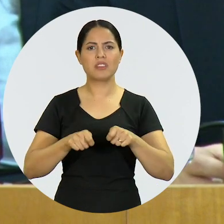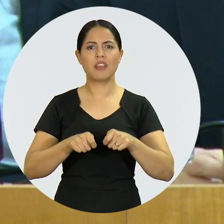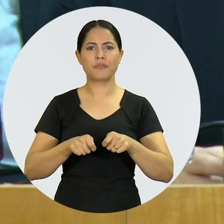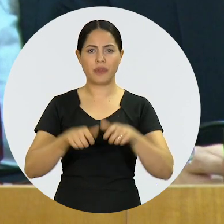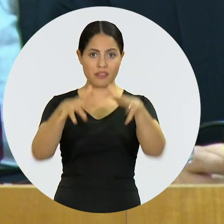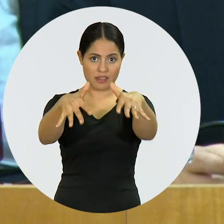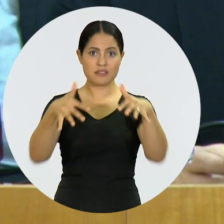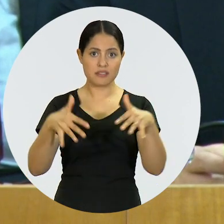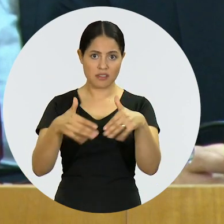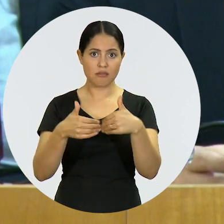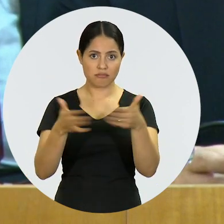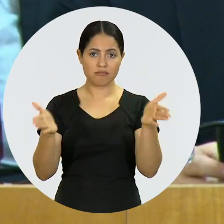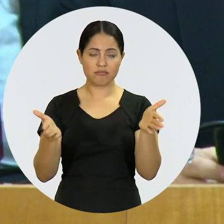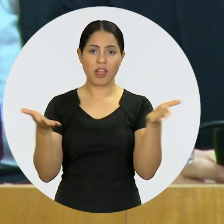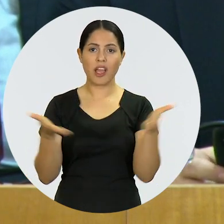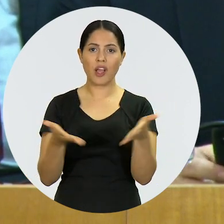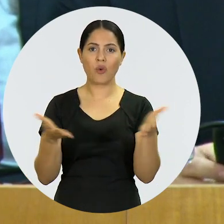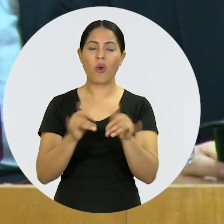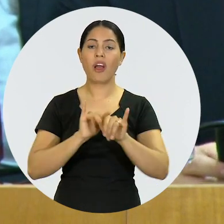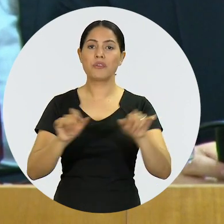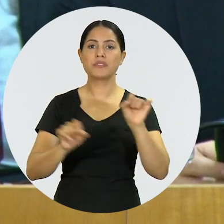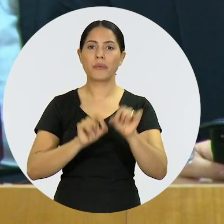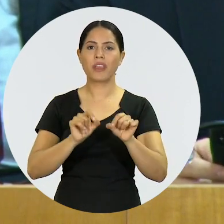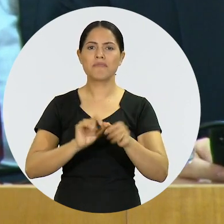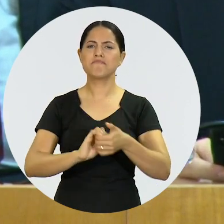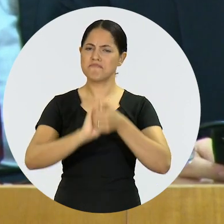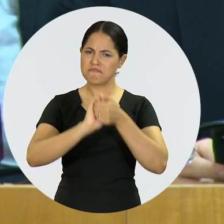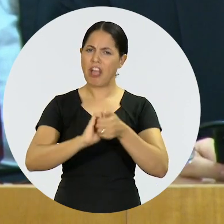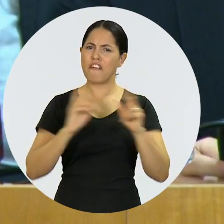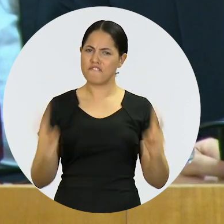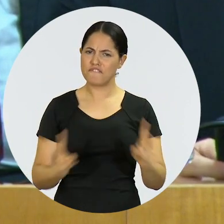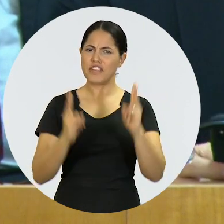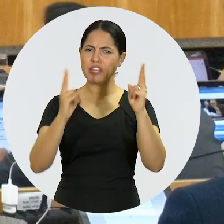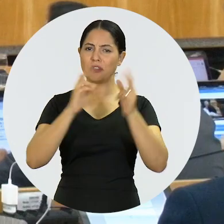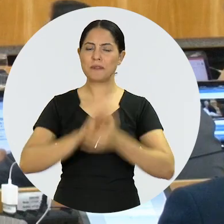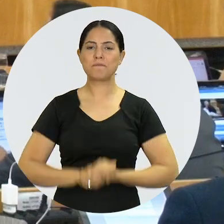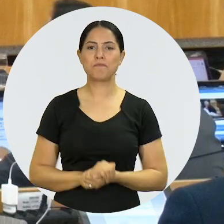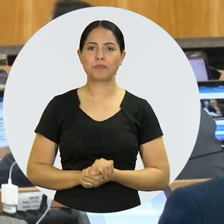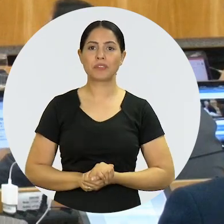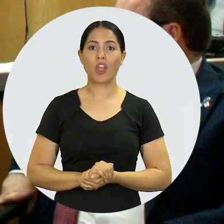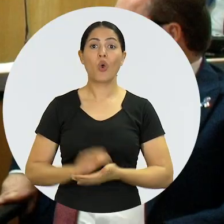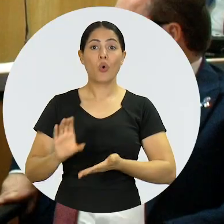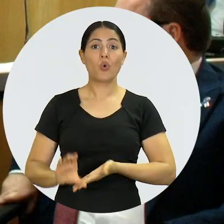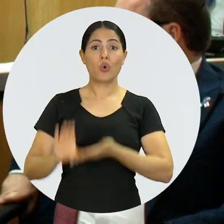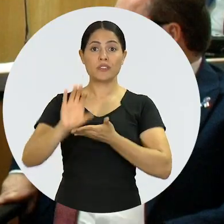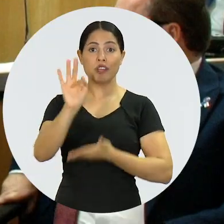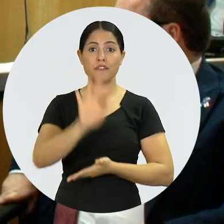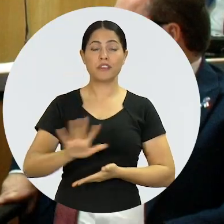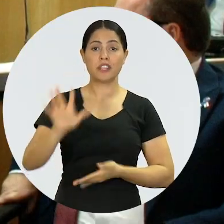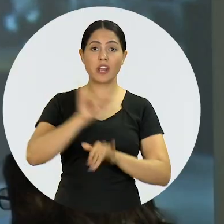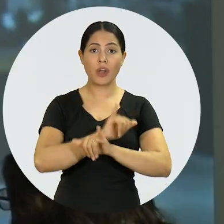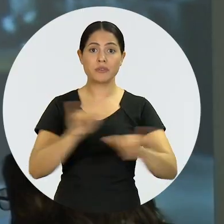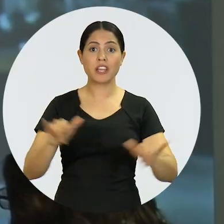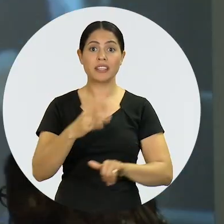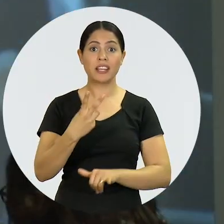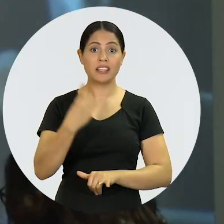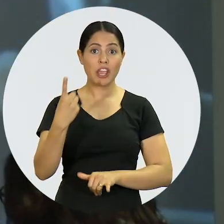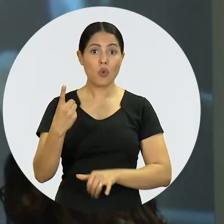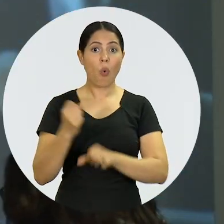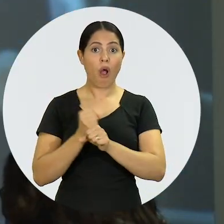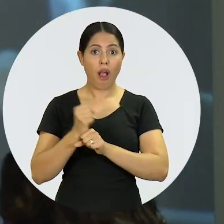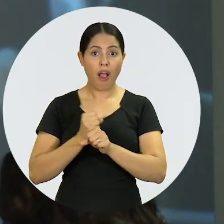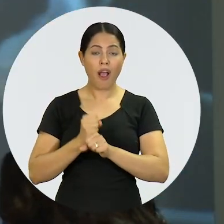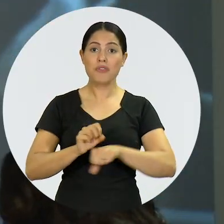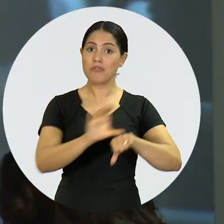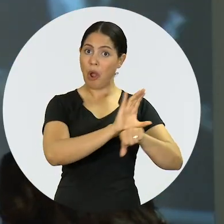fazermos na abertura dessa sessão uma saudação a essa vitória. Conselho Federal marca os 31 anos da promulgação